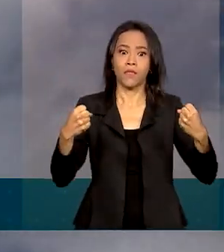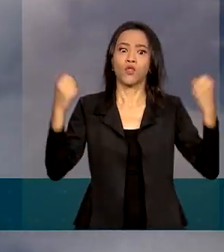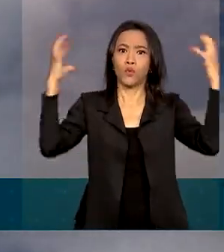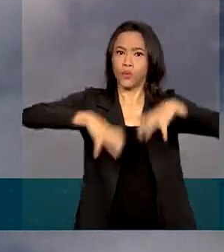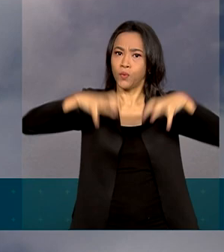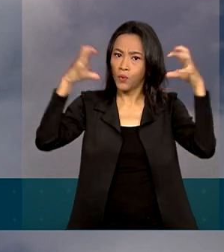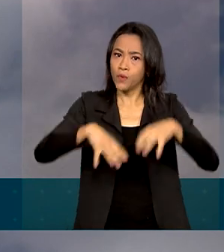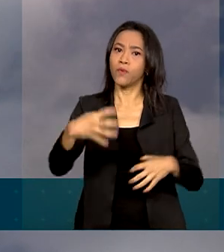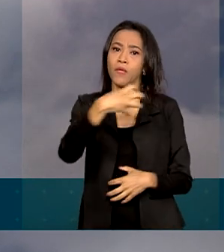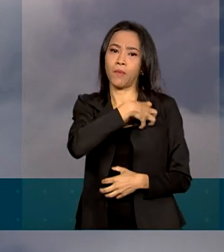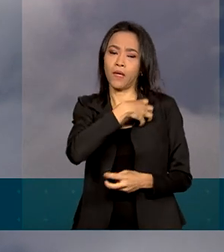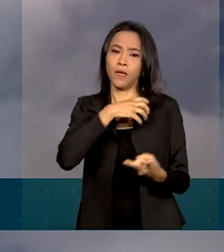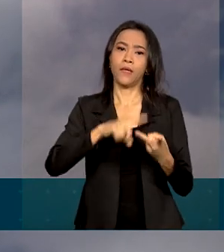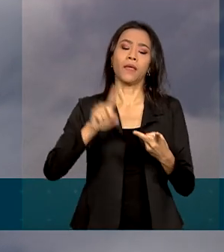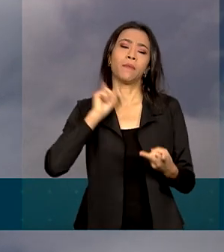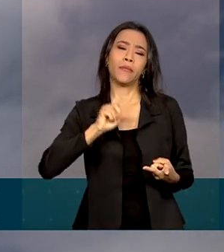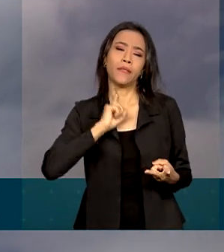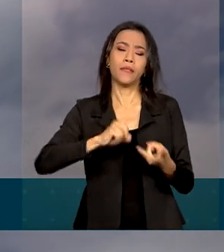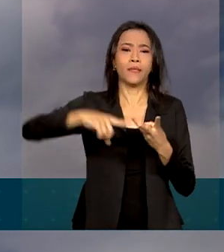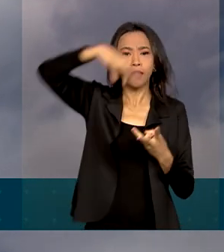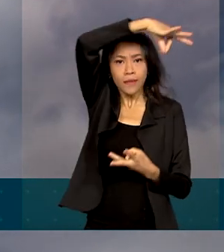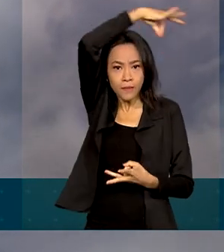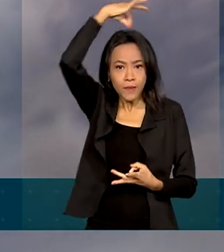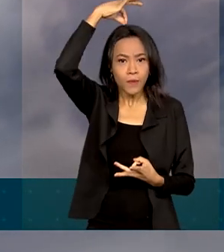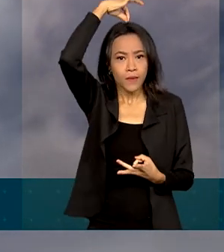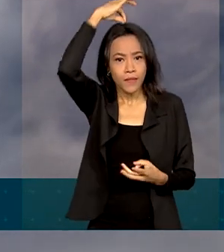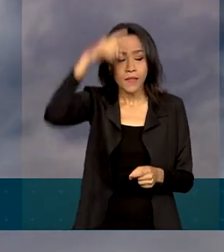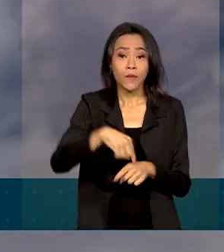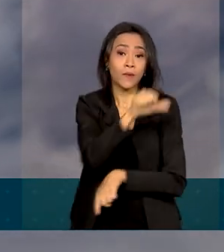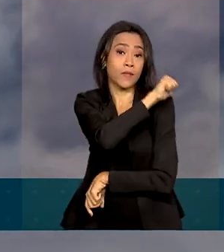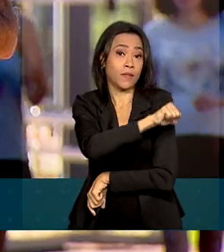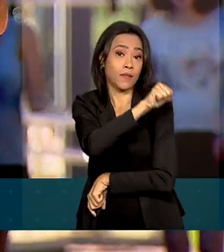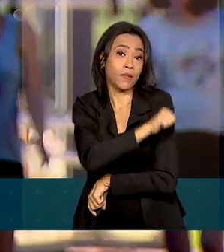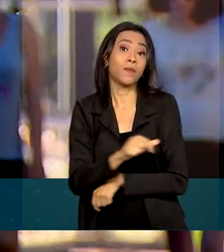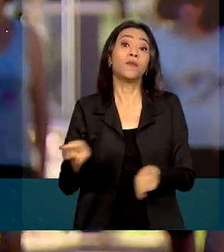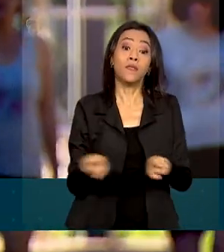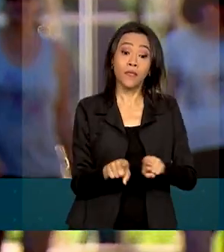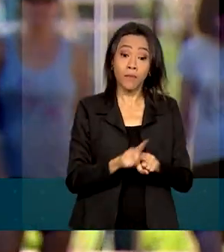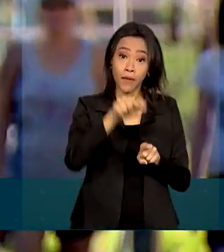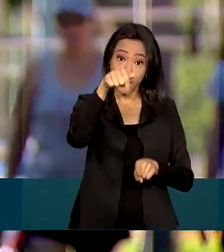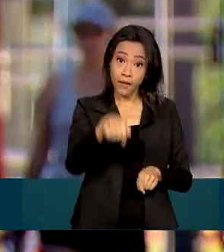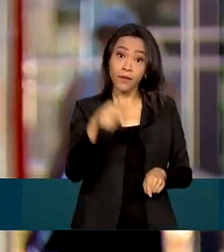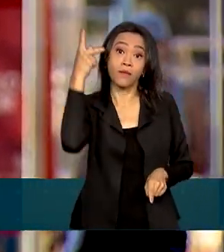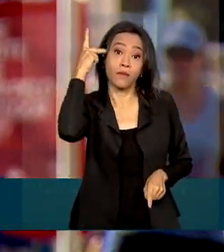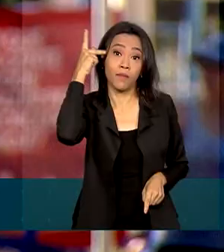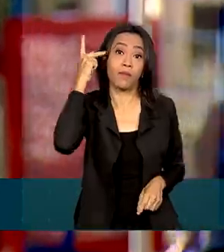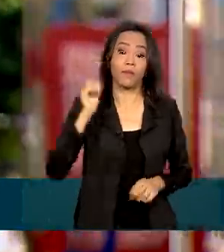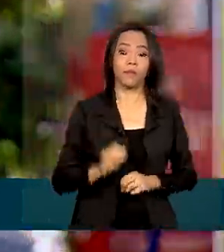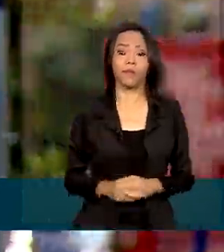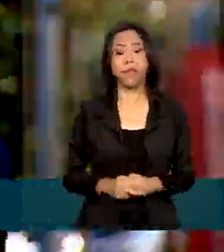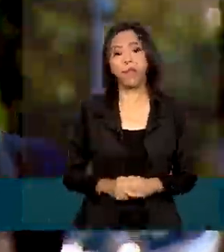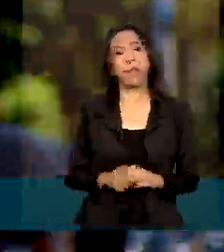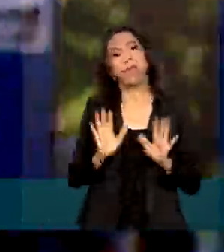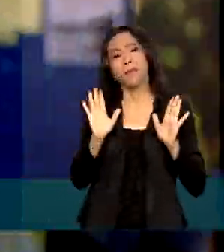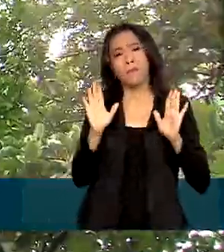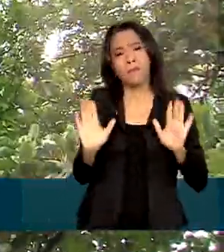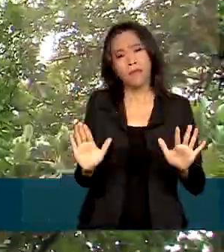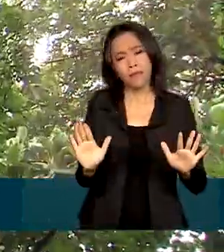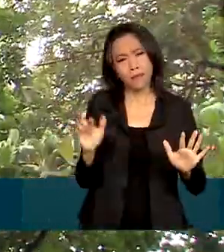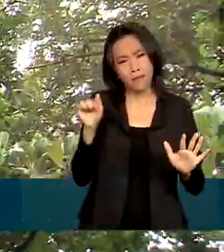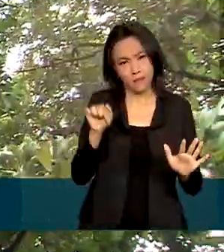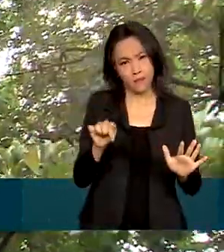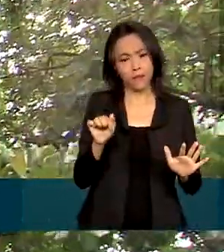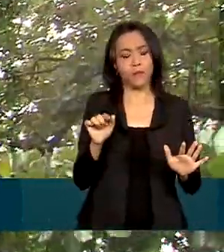na Bahia e Minas Gerais, Espírito Santo, Rio de Janeiro e também aqui para São Paulo. Mas, com isso, há